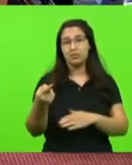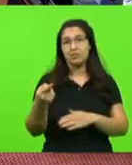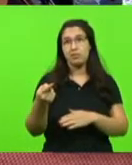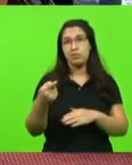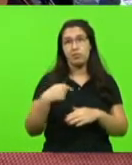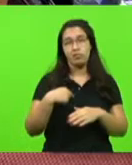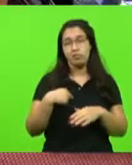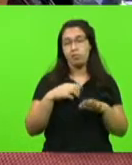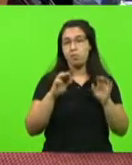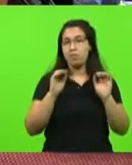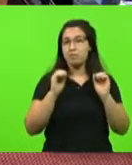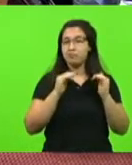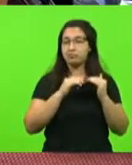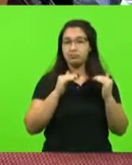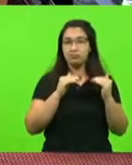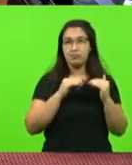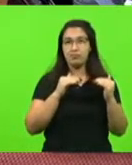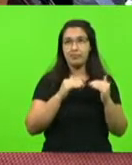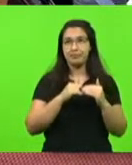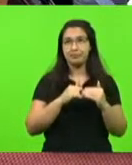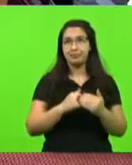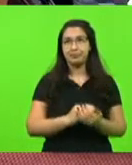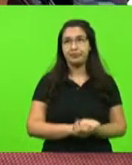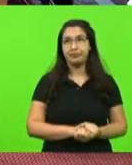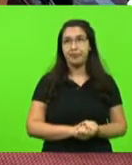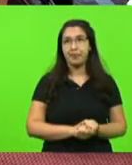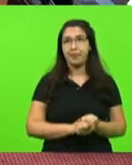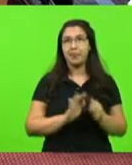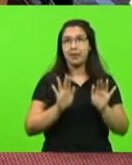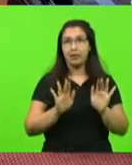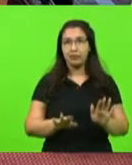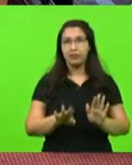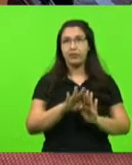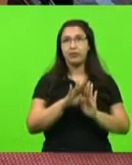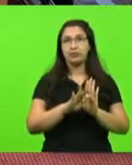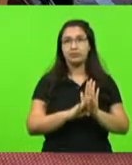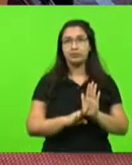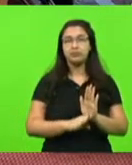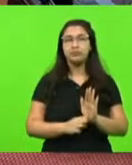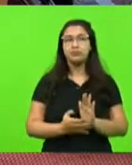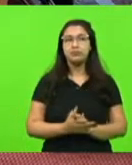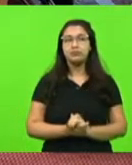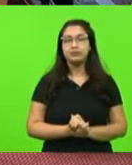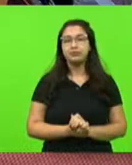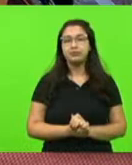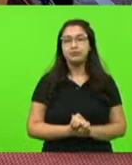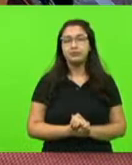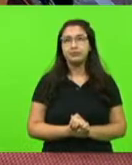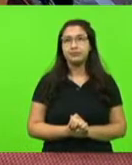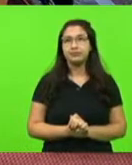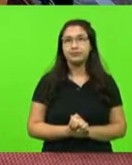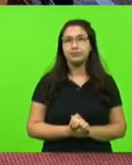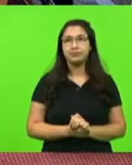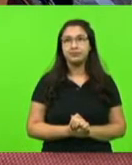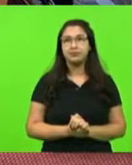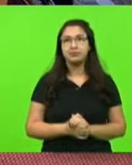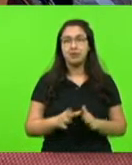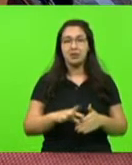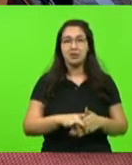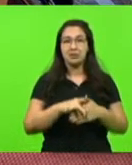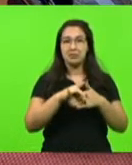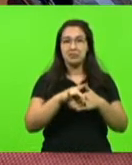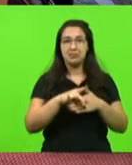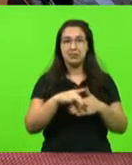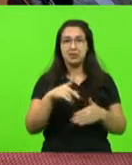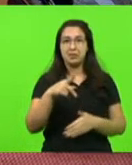mantenho a pauta. Mantenho a pauta. Manter a pauta, senhor presidente, por favor. Presidente, como não tem nenhum líder do PL aqui,